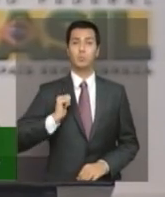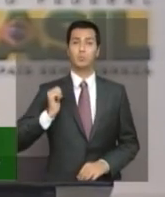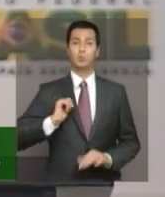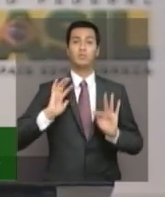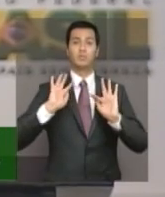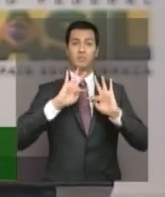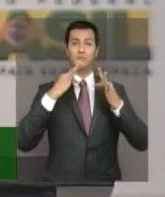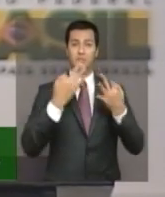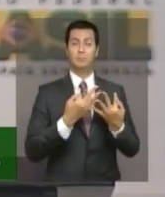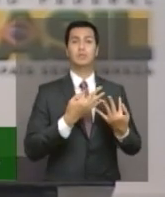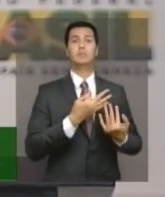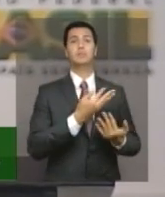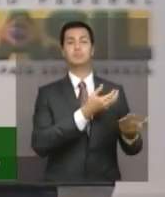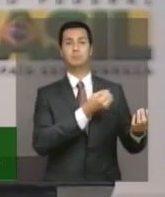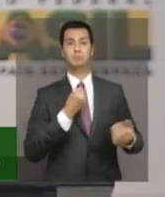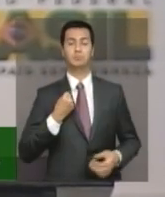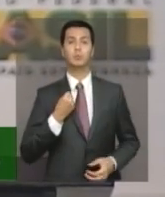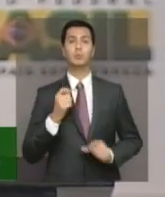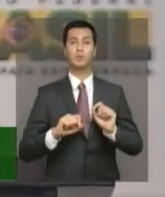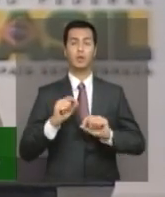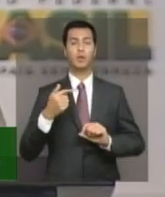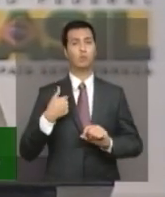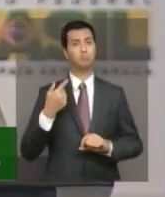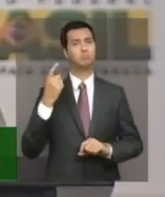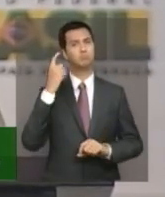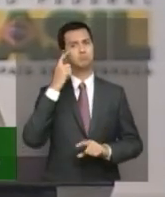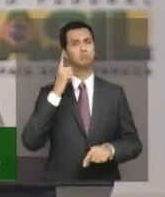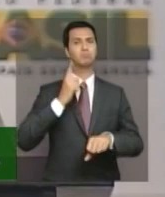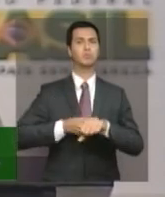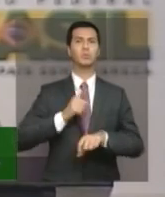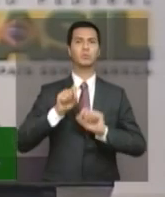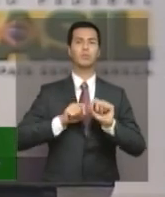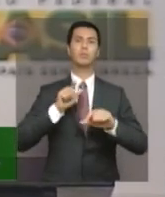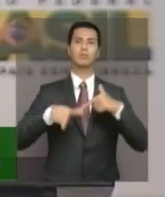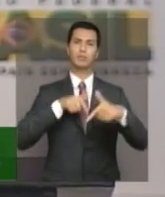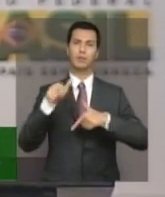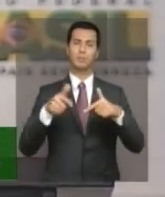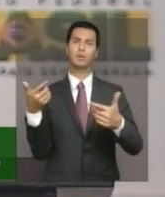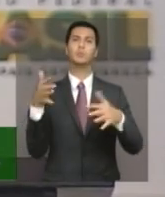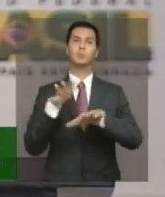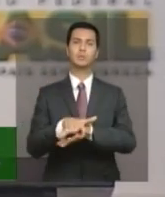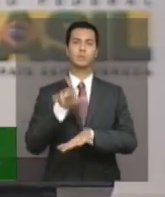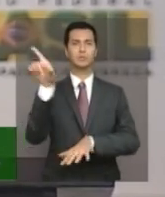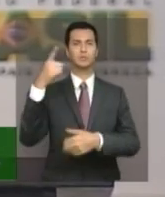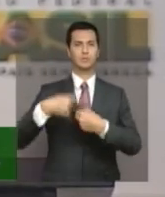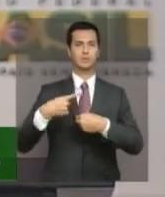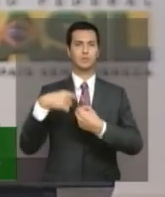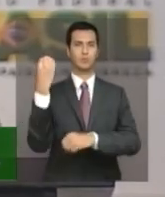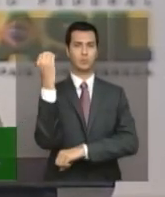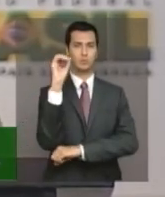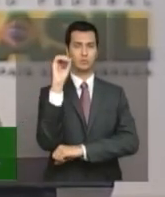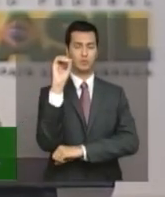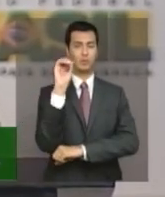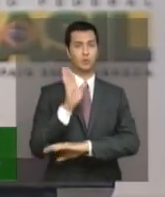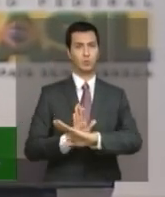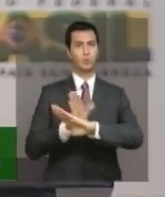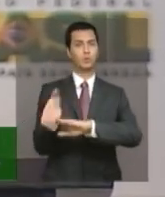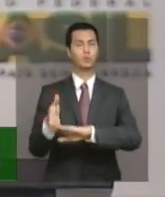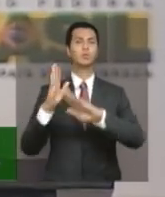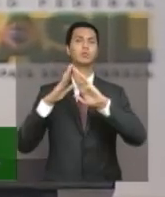conheci o projeto de trabalho e inclusão de Osasco e fui na oficina escola,